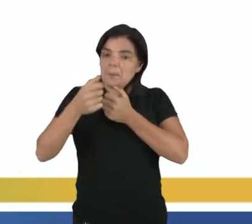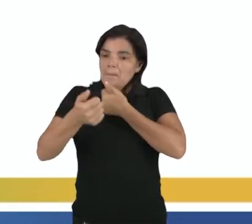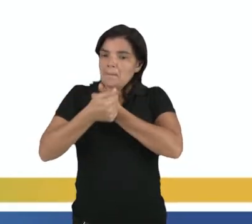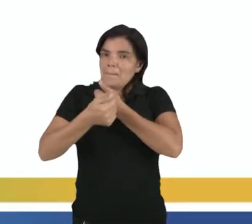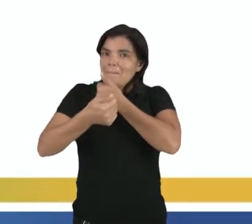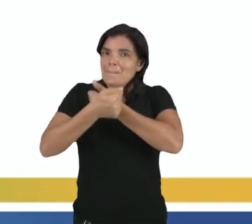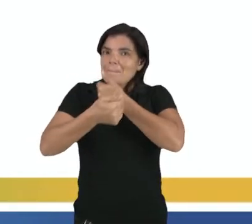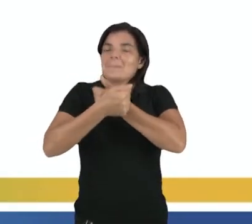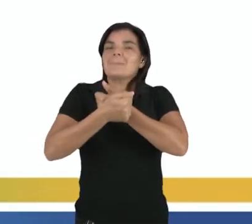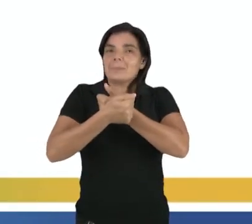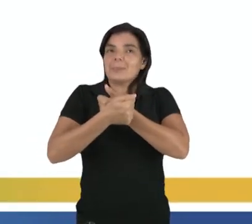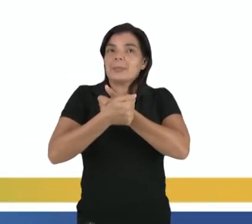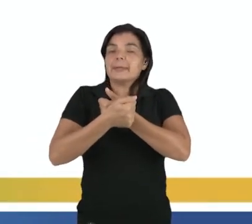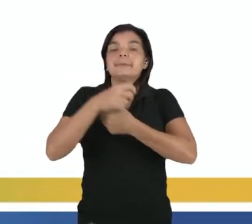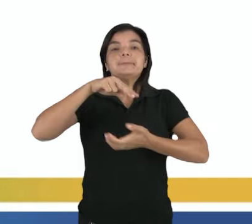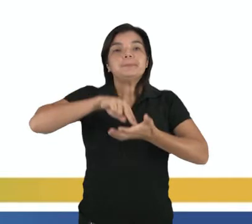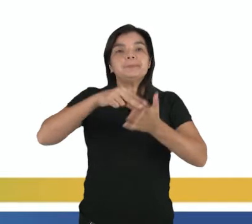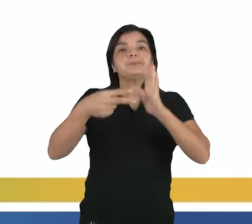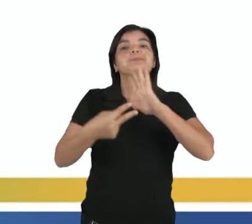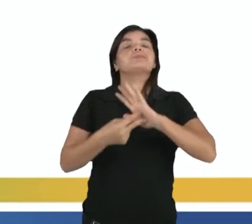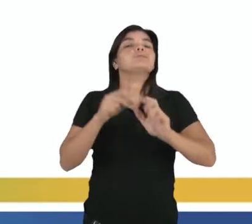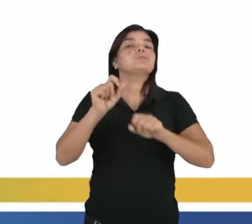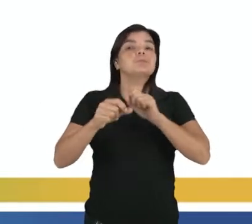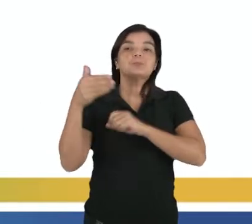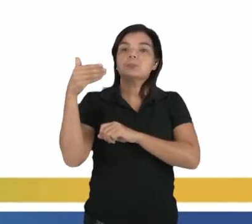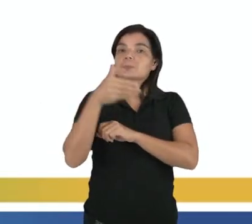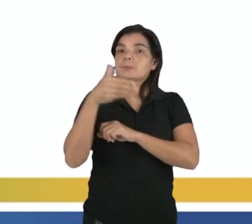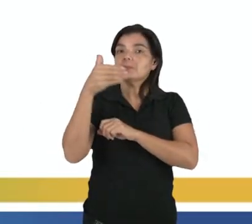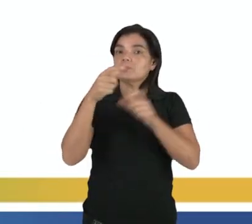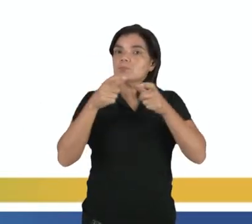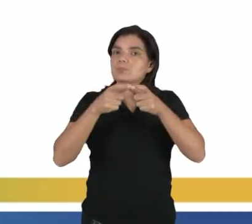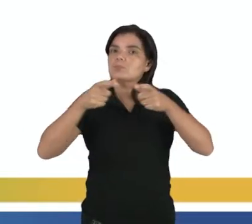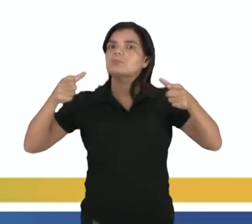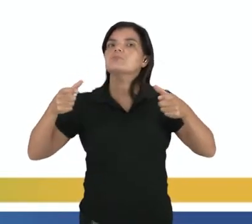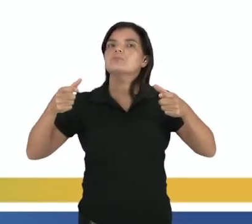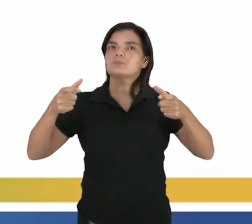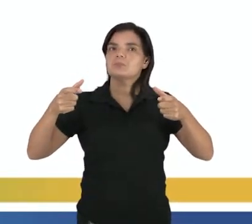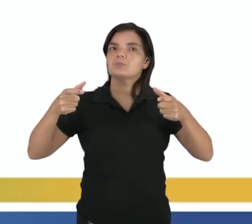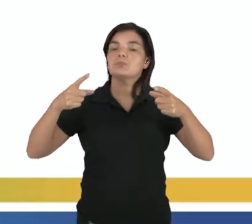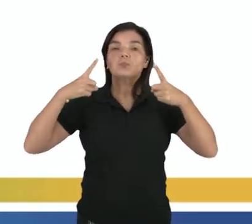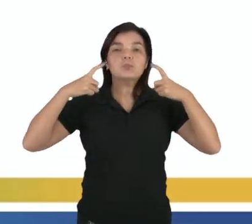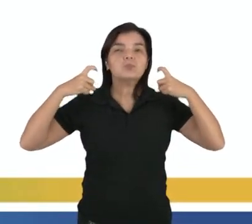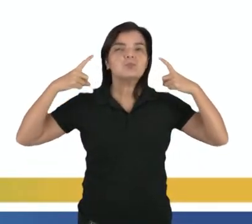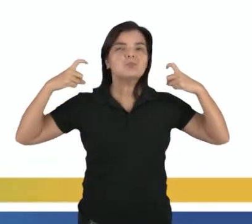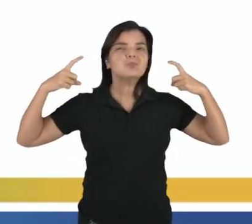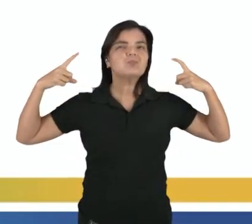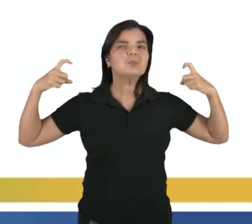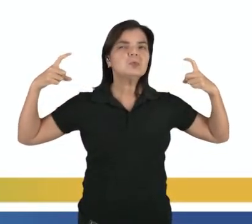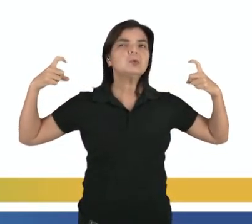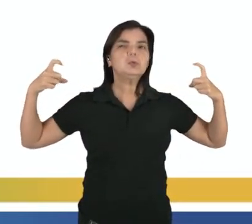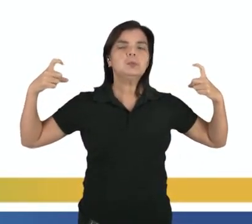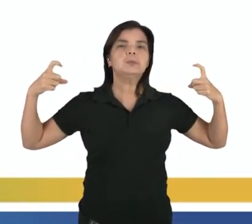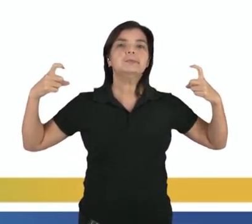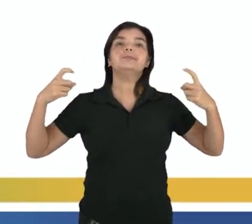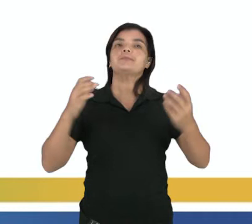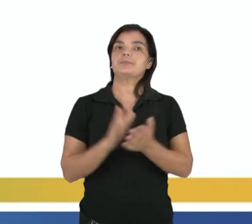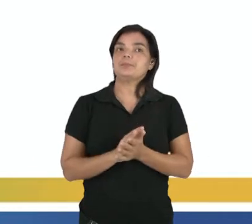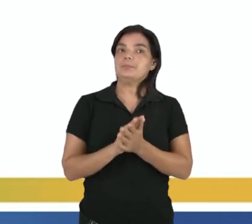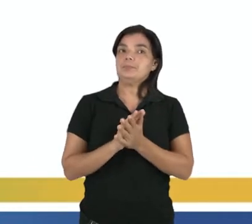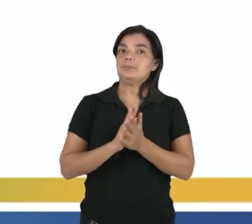próxima da outra. Então, significa que a frequência está aumentando. Aí o som fica mais agudo.